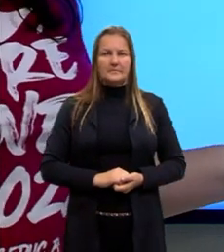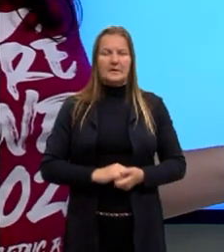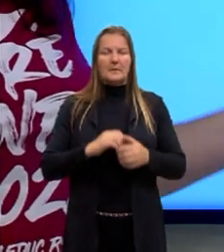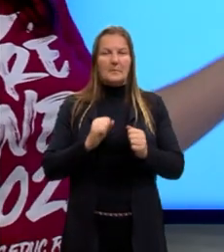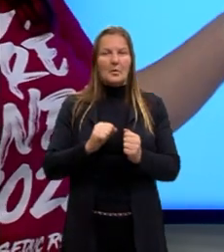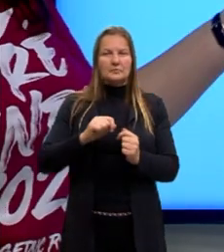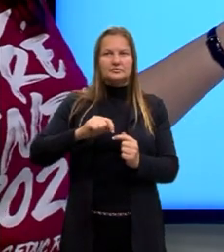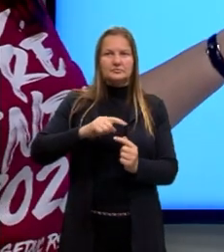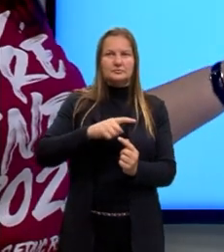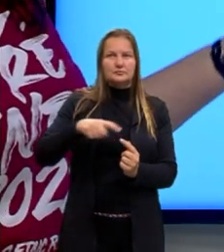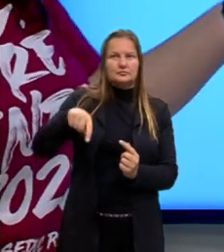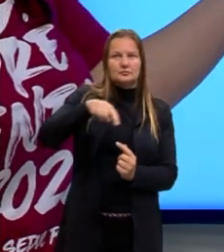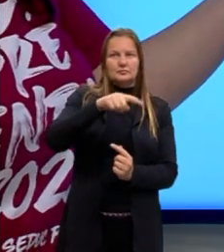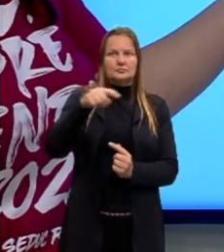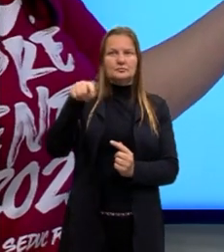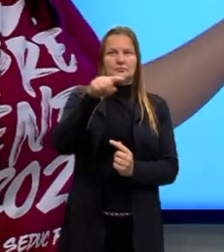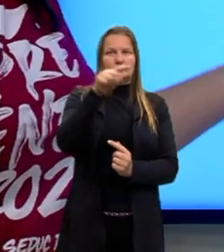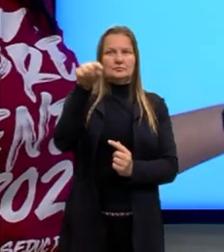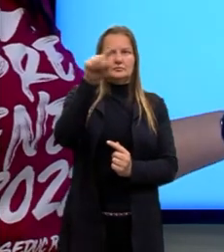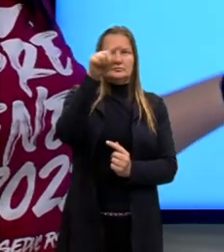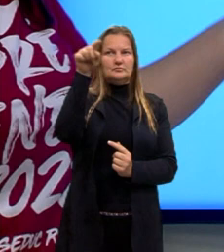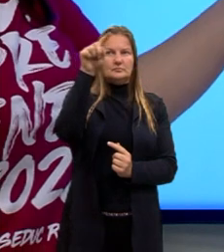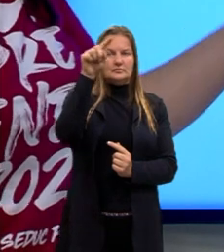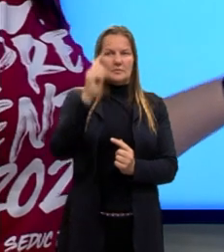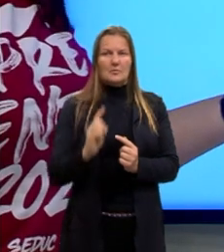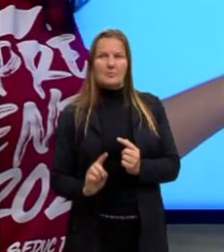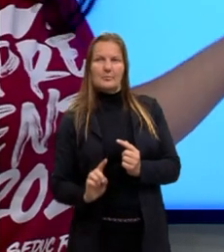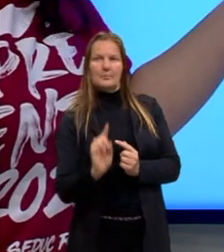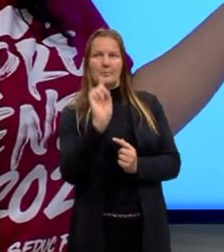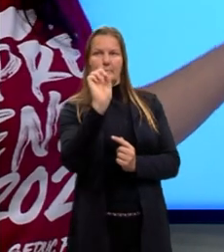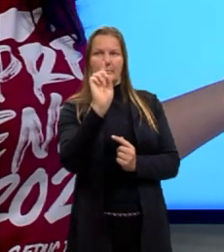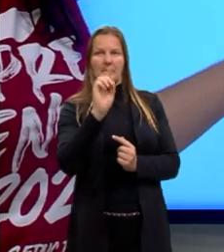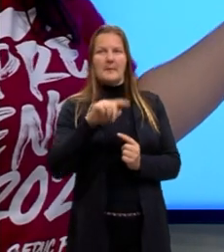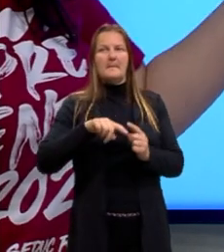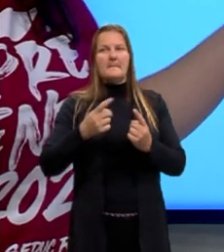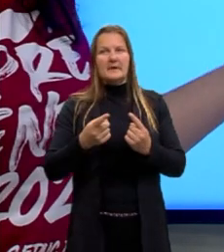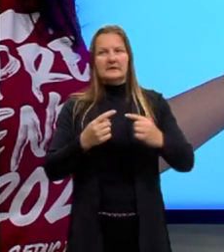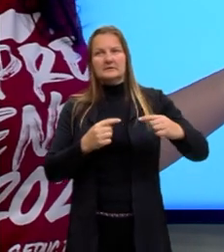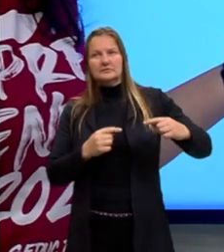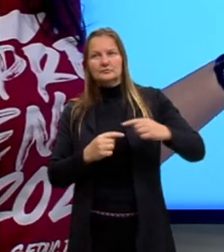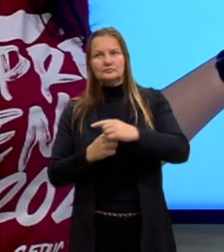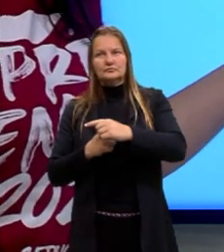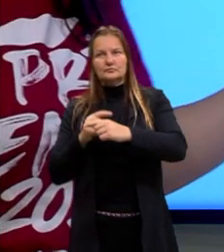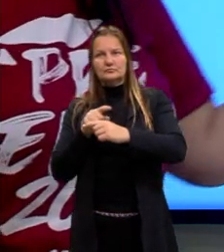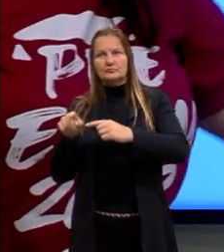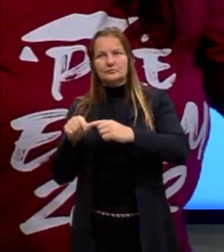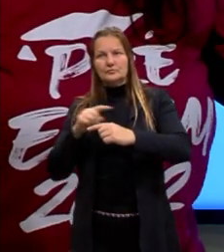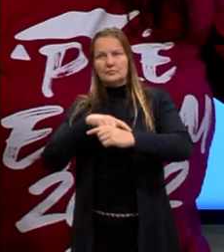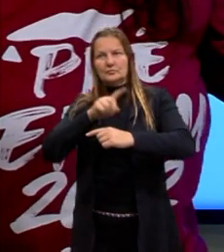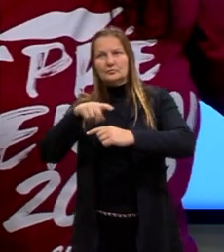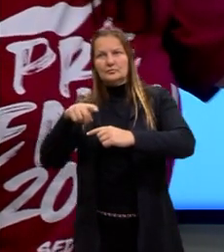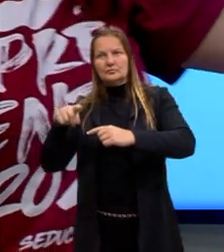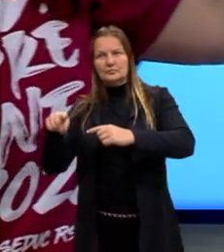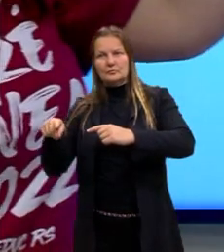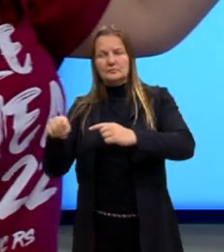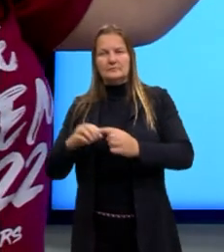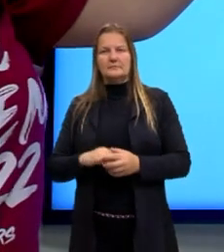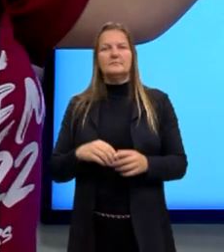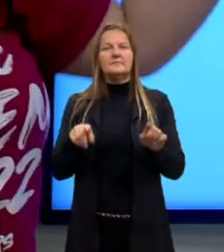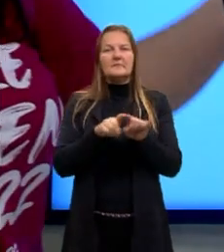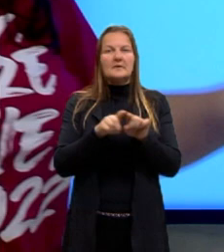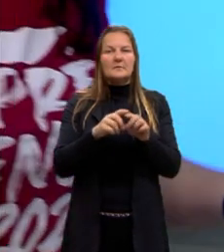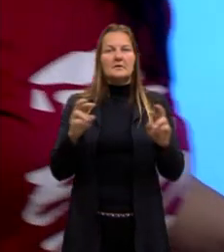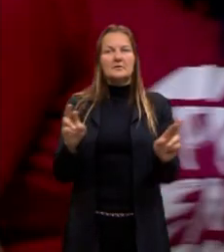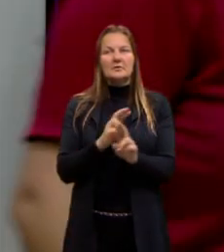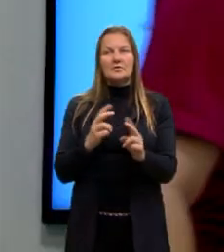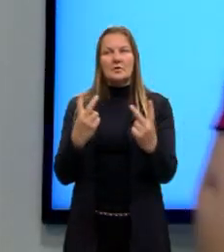cima, tá? O que importa aqui é que eu tenho direções diferentes, então, da origem do movimento e de propagação. E aqui elas são